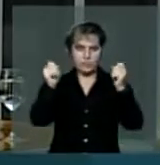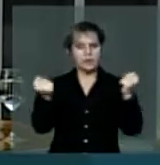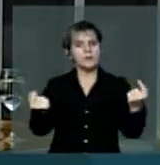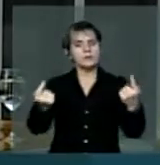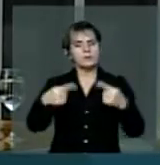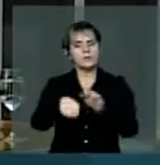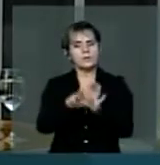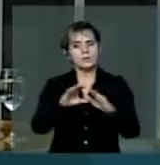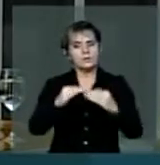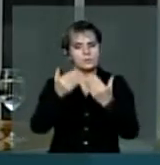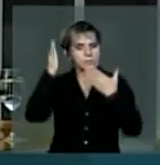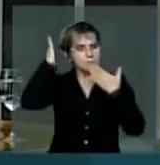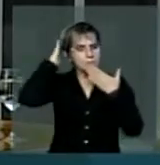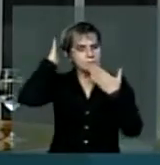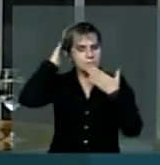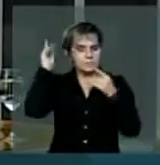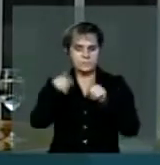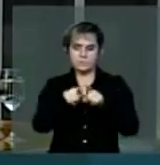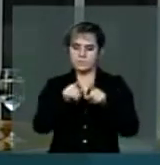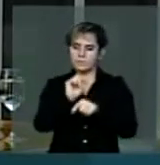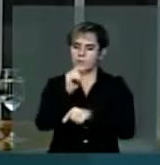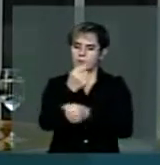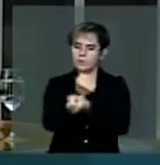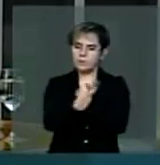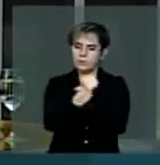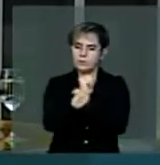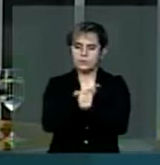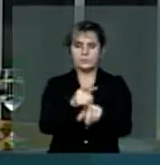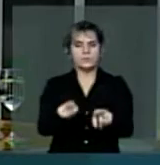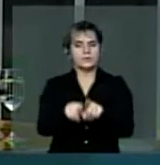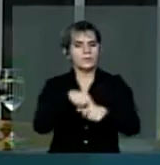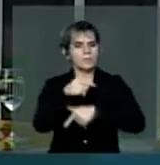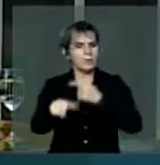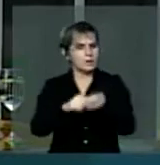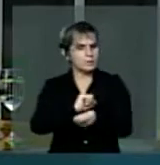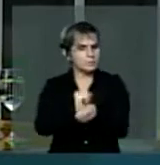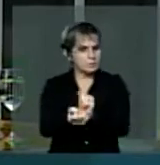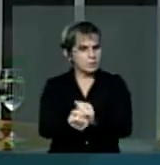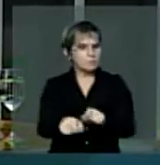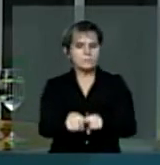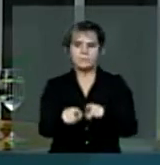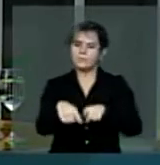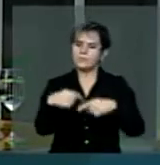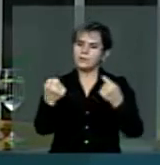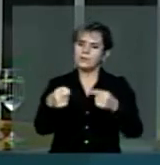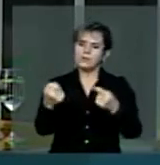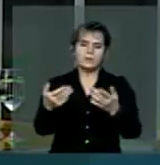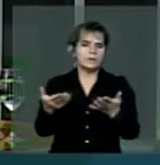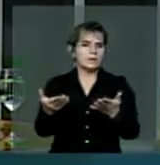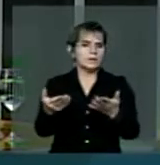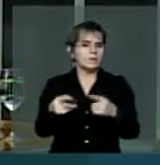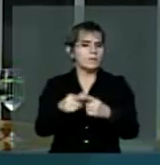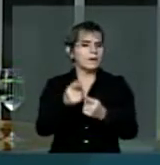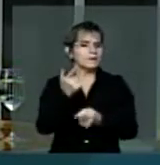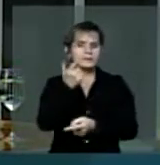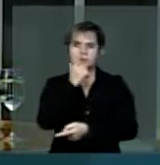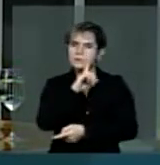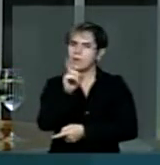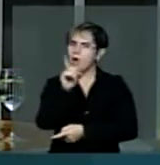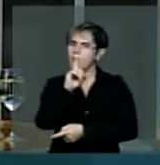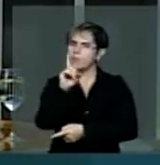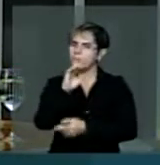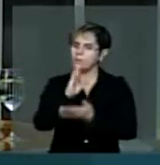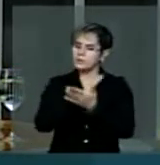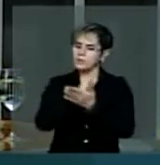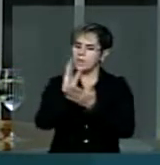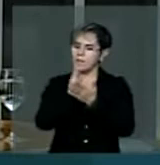contra as comunidades indígenas e aos quilombolas e ao trabalho escravo, não tem tido, por parte de